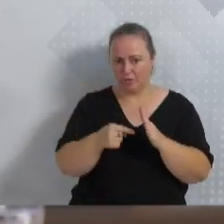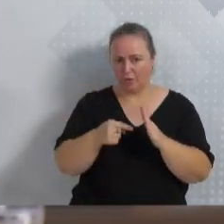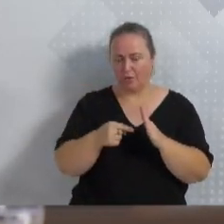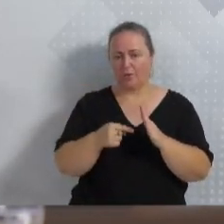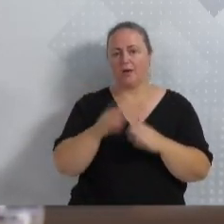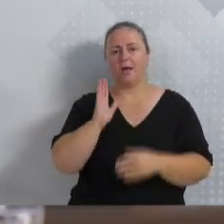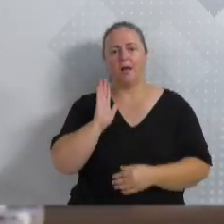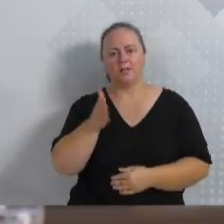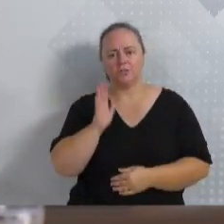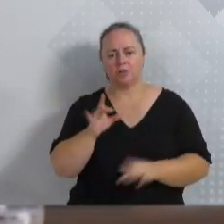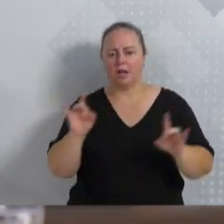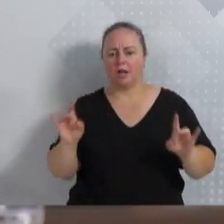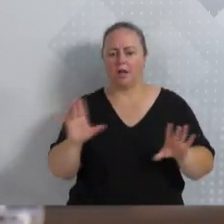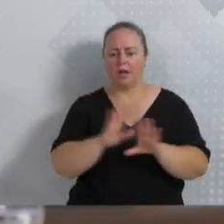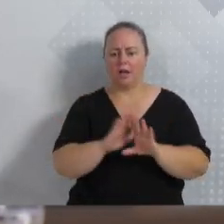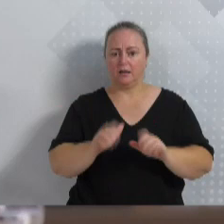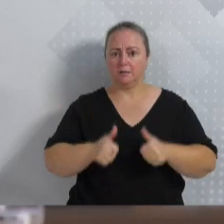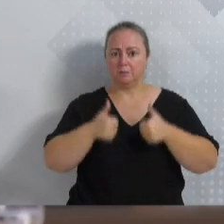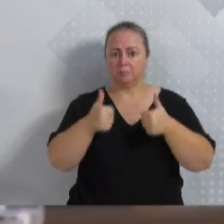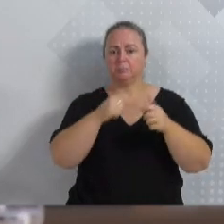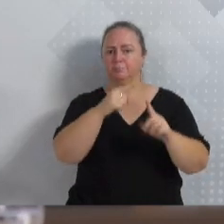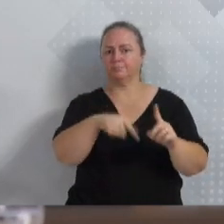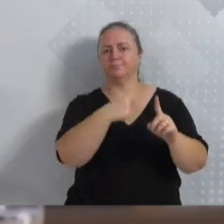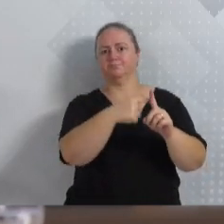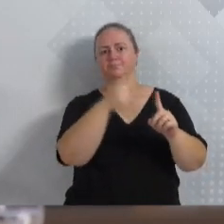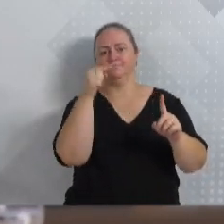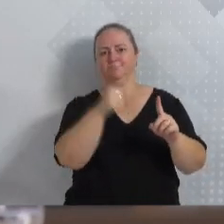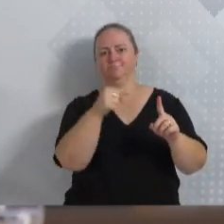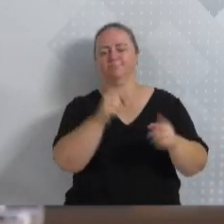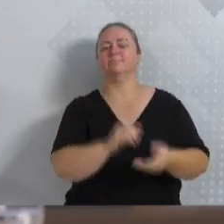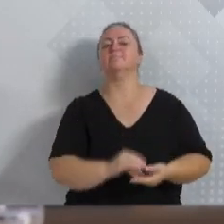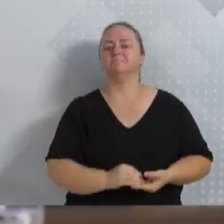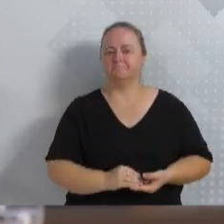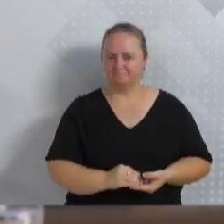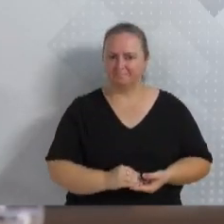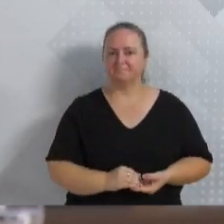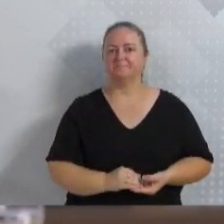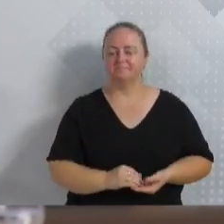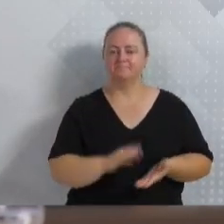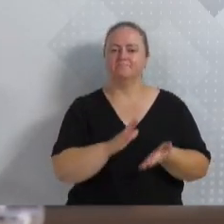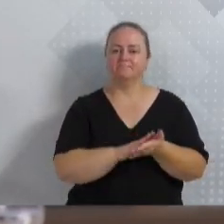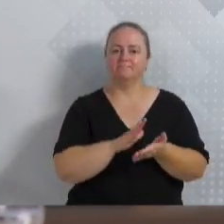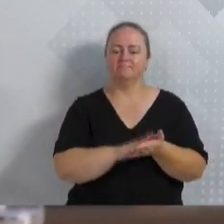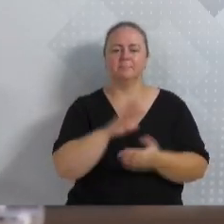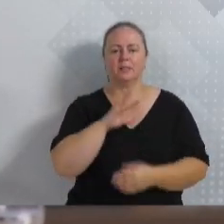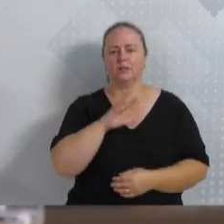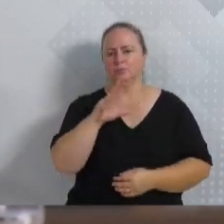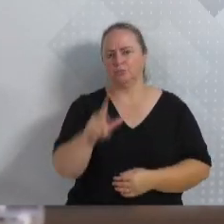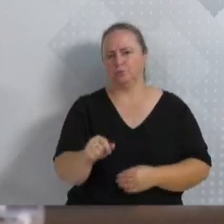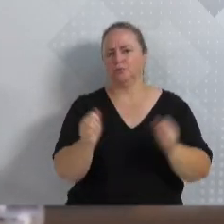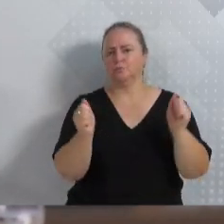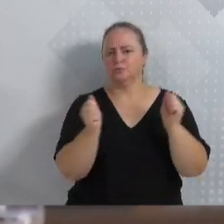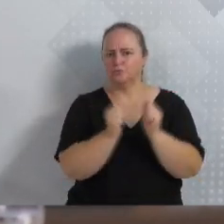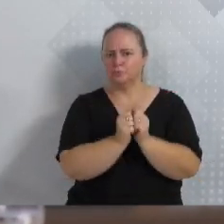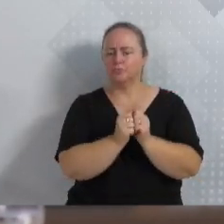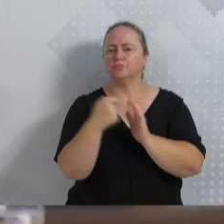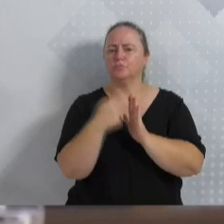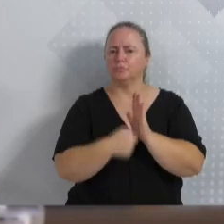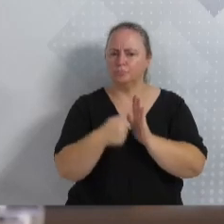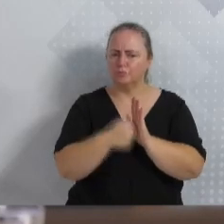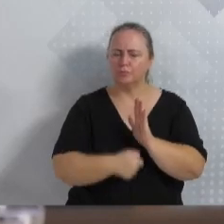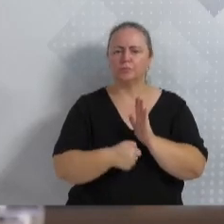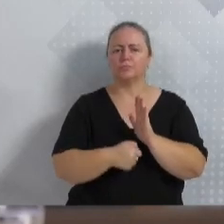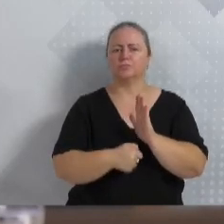acontecendo, é algo positivo que a gente destaca também. Então, parabéns a todos os envolvidos, a todos que participaram desta luta, esta casa